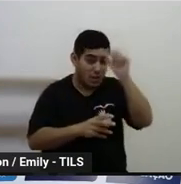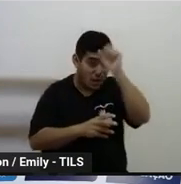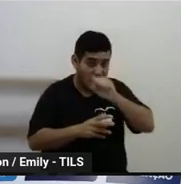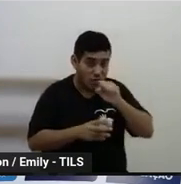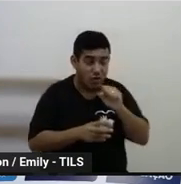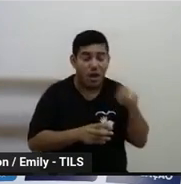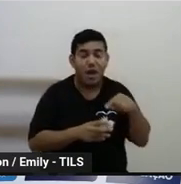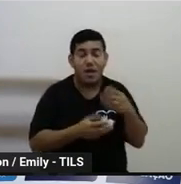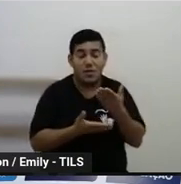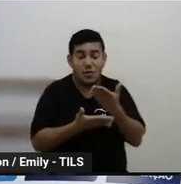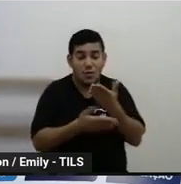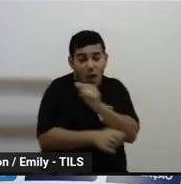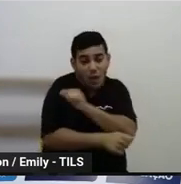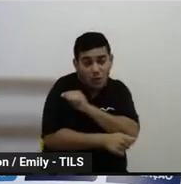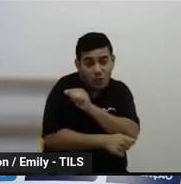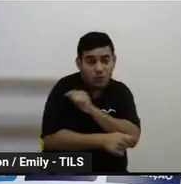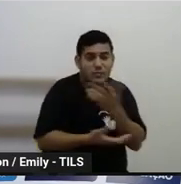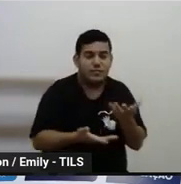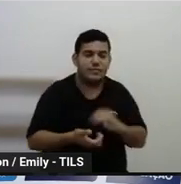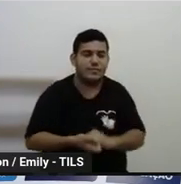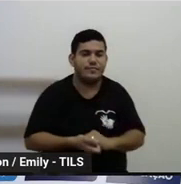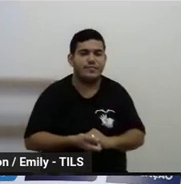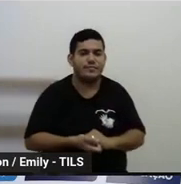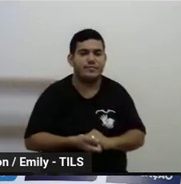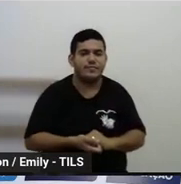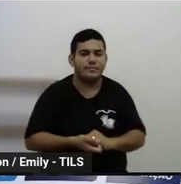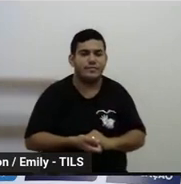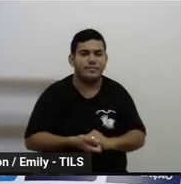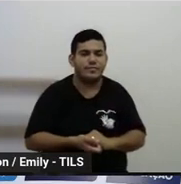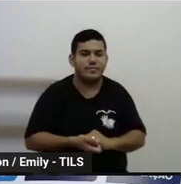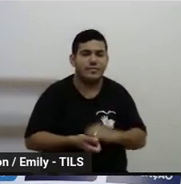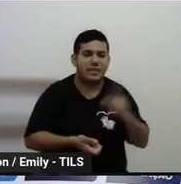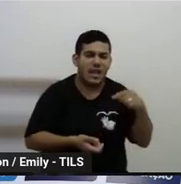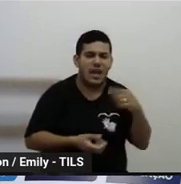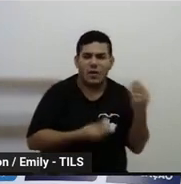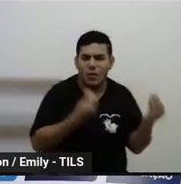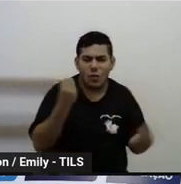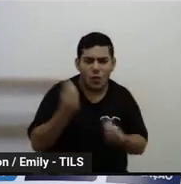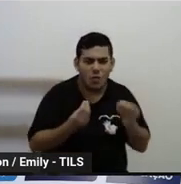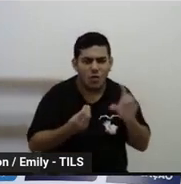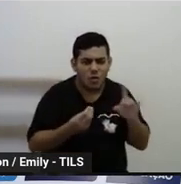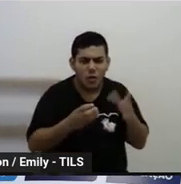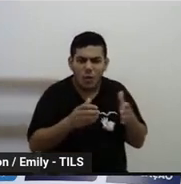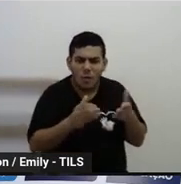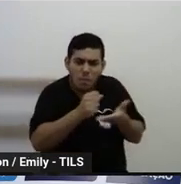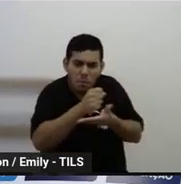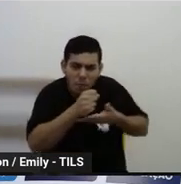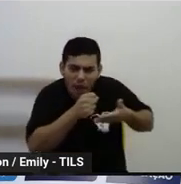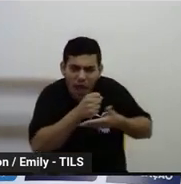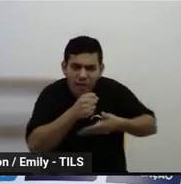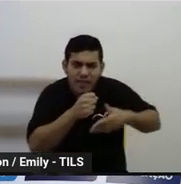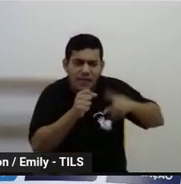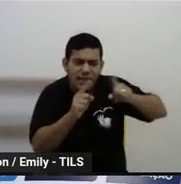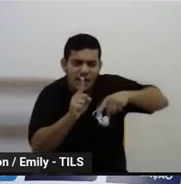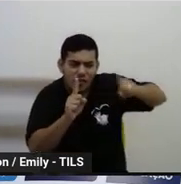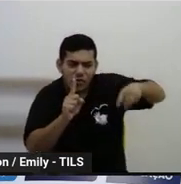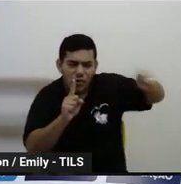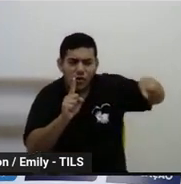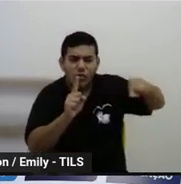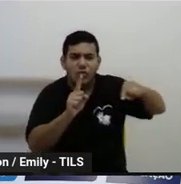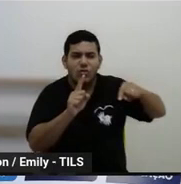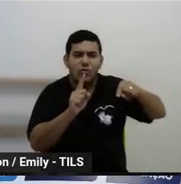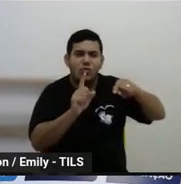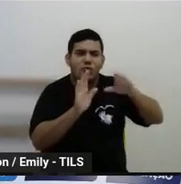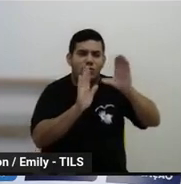estudante está. Então, ele não vai também só se basear nas indicações curriculares de